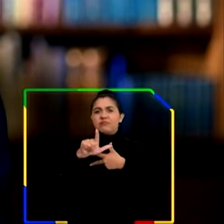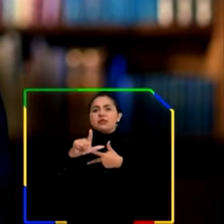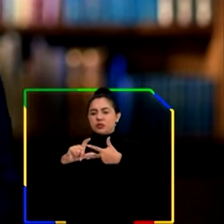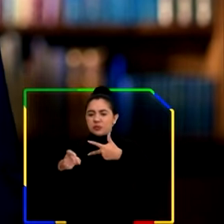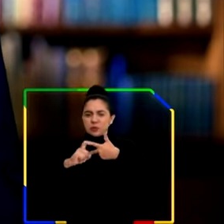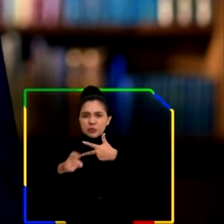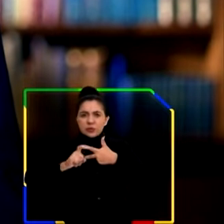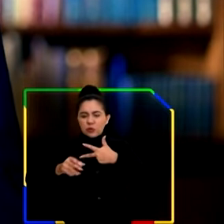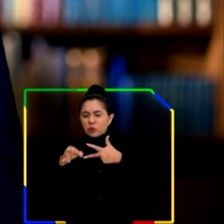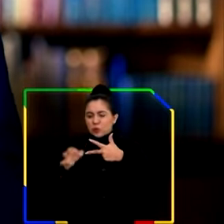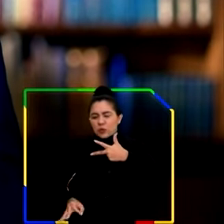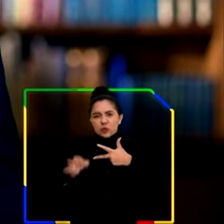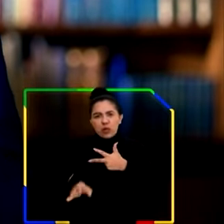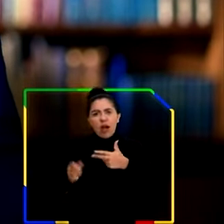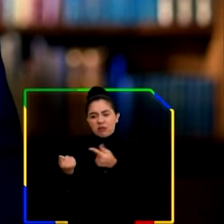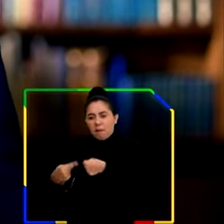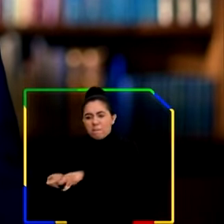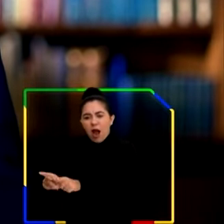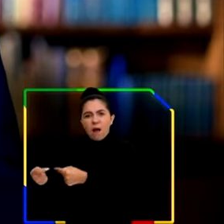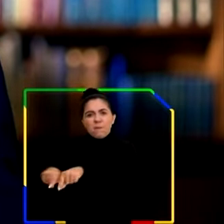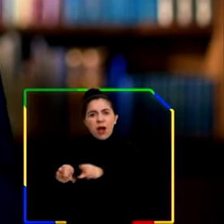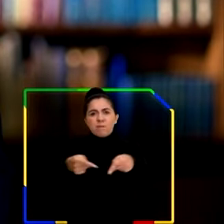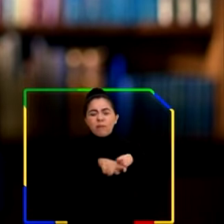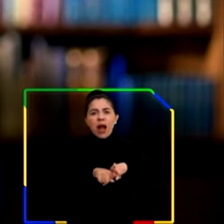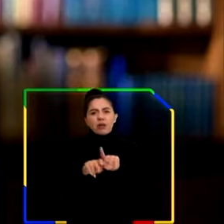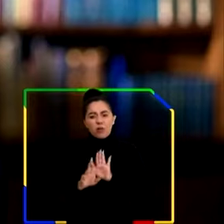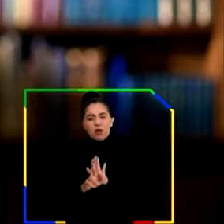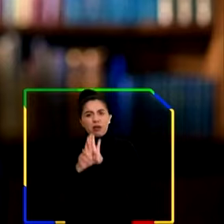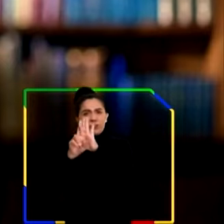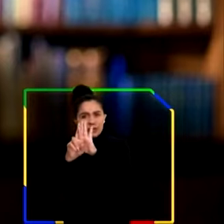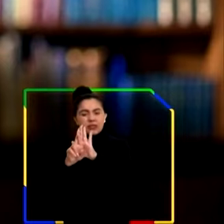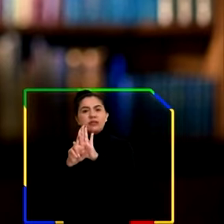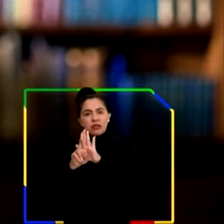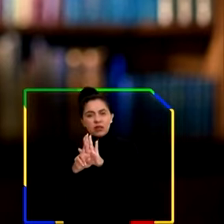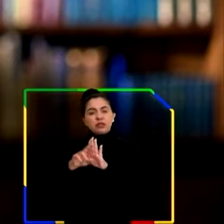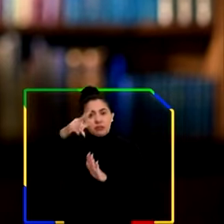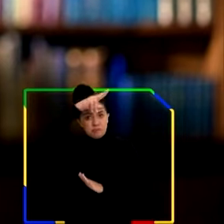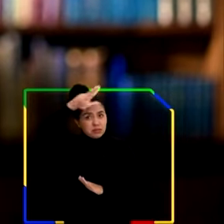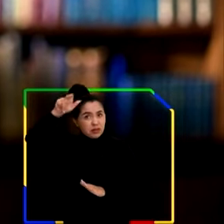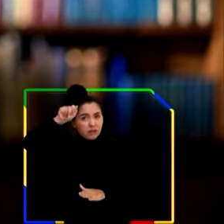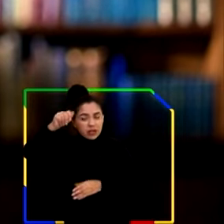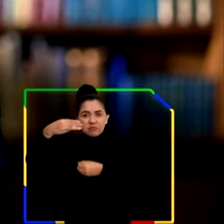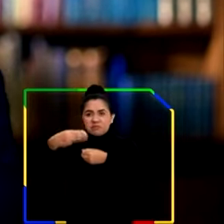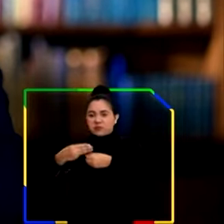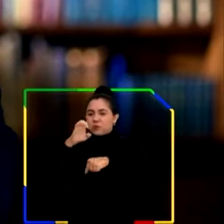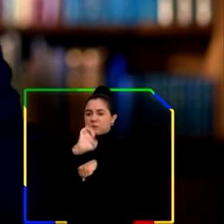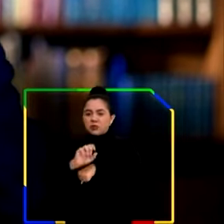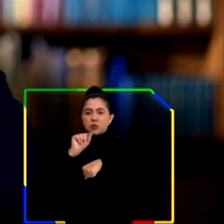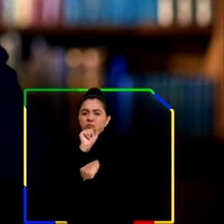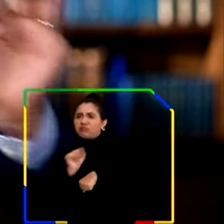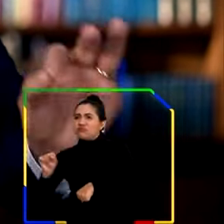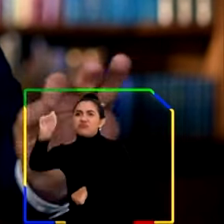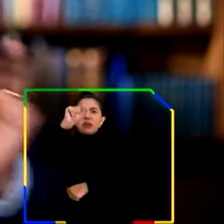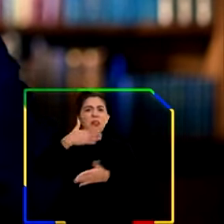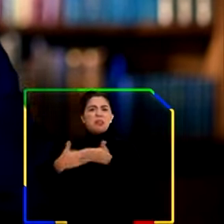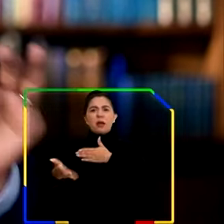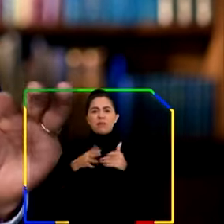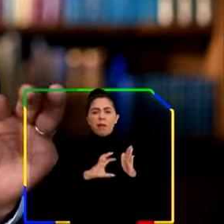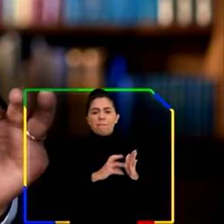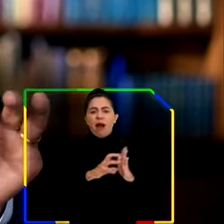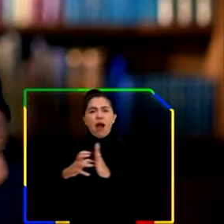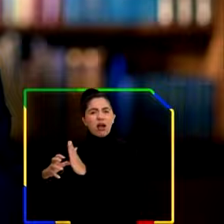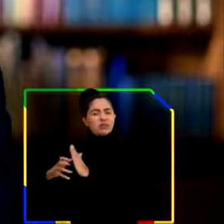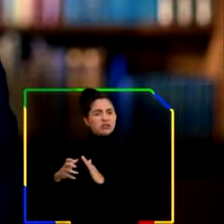judiciais. E também que firmassem parceria entre o governo federal, governadores e prefeitos, independentemente do